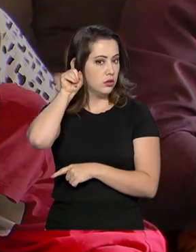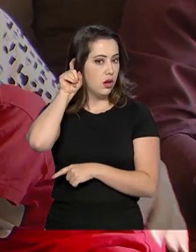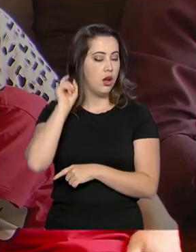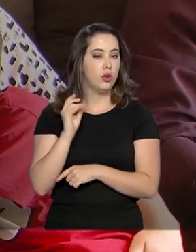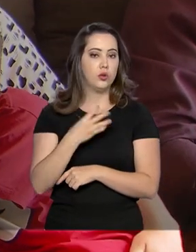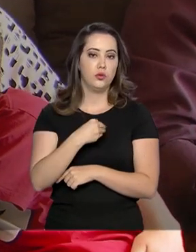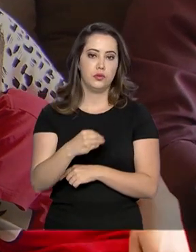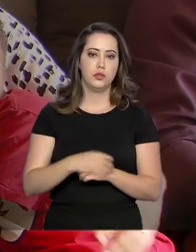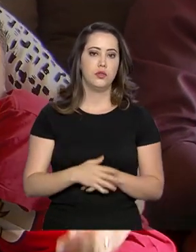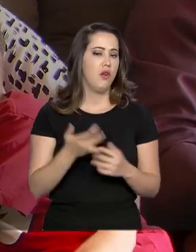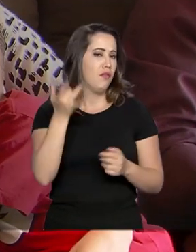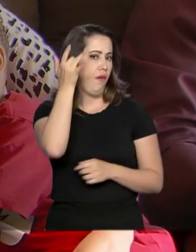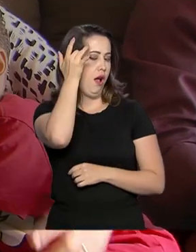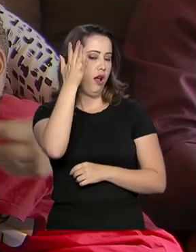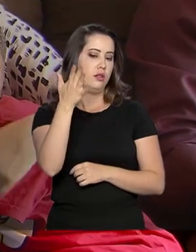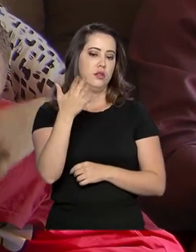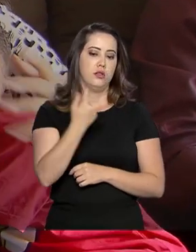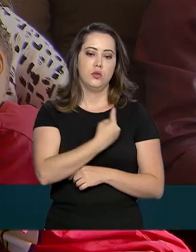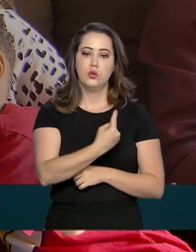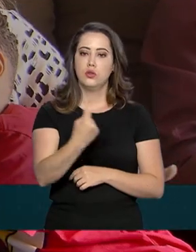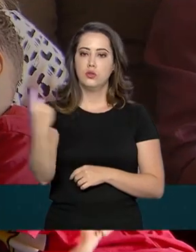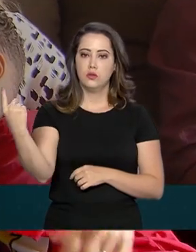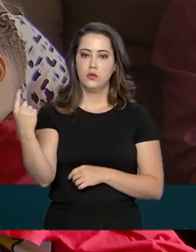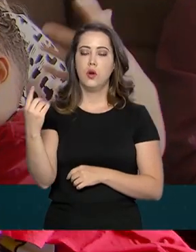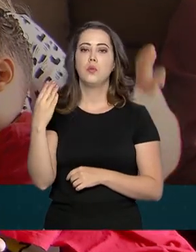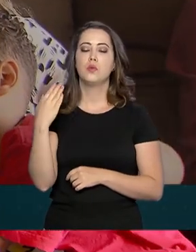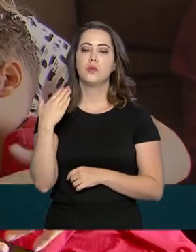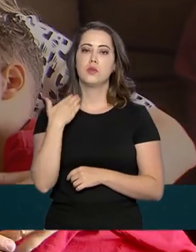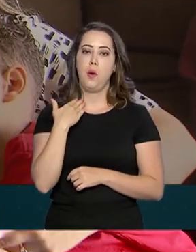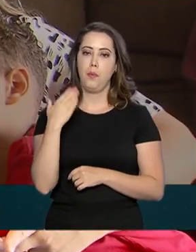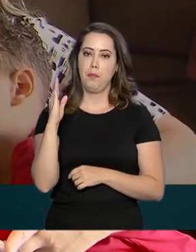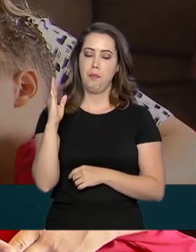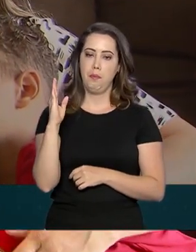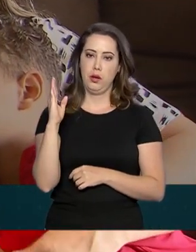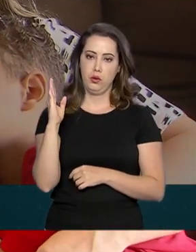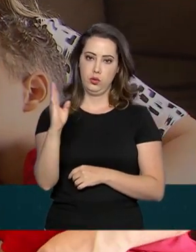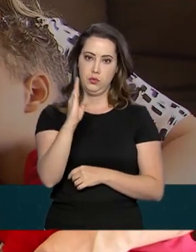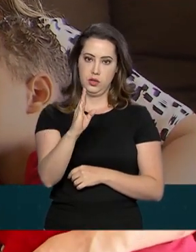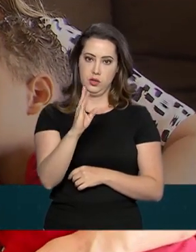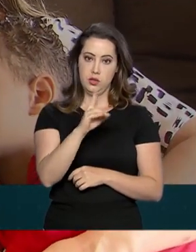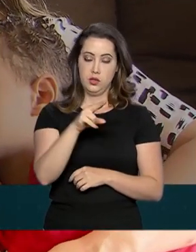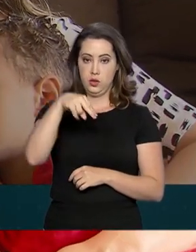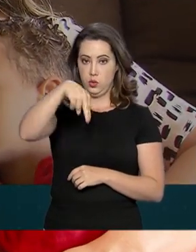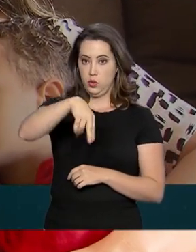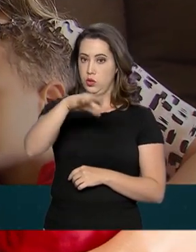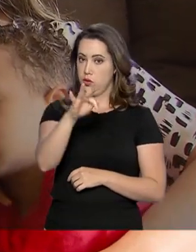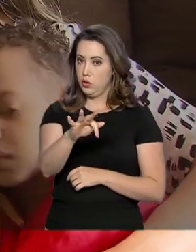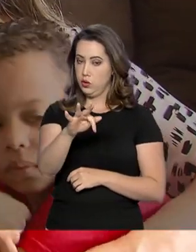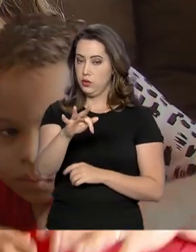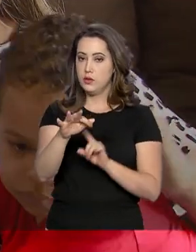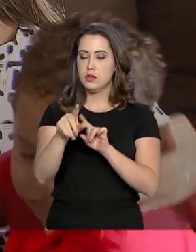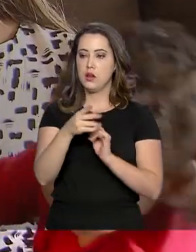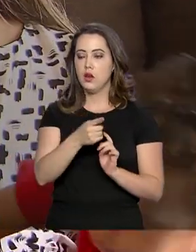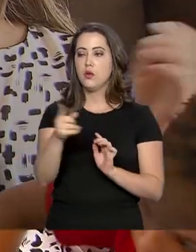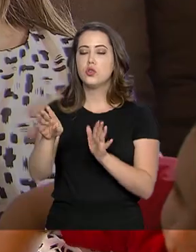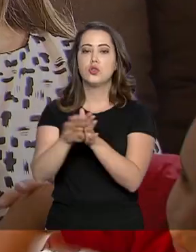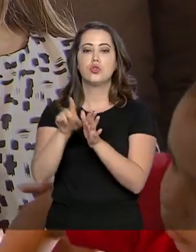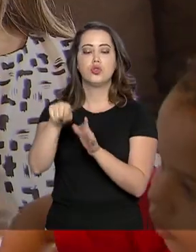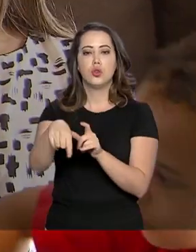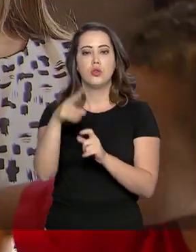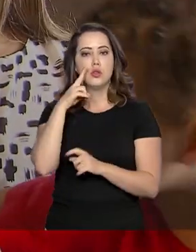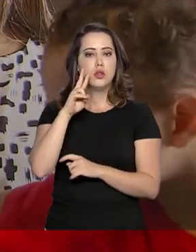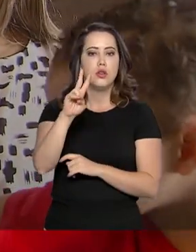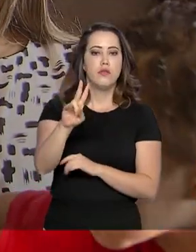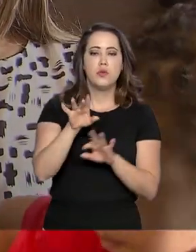Foi super fácil, né? Fomos ao banco com a nota fiscal, que a clínica dá para a gente, e quando chegou lá, eles só